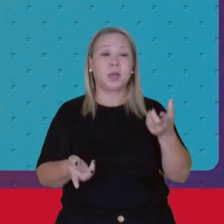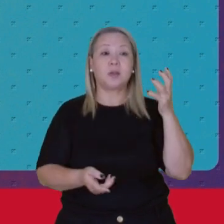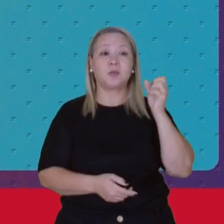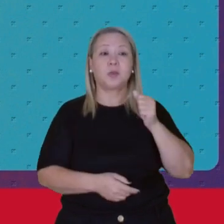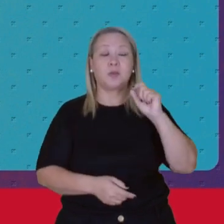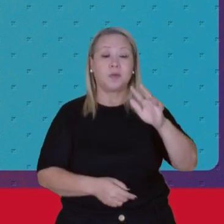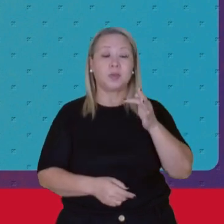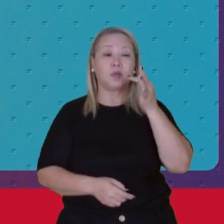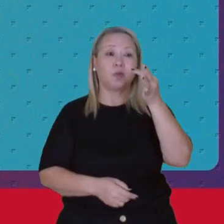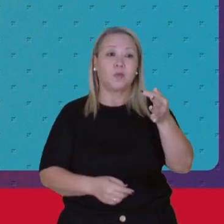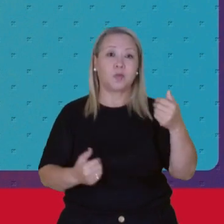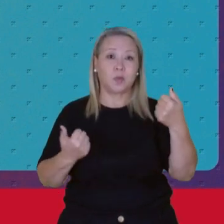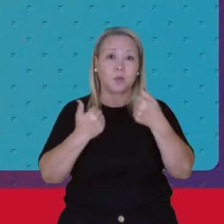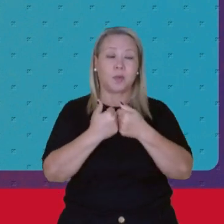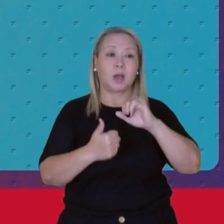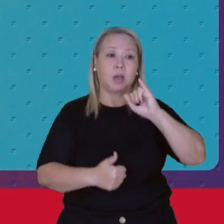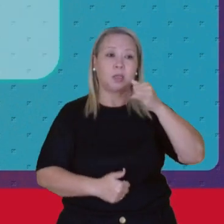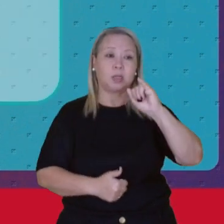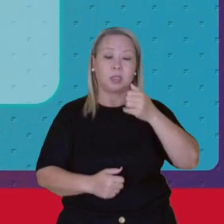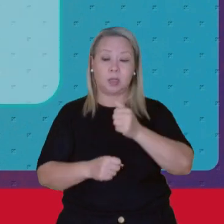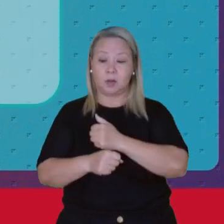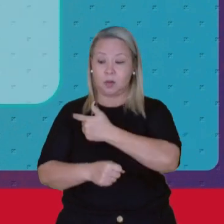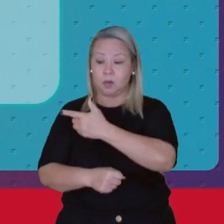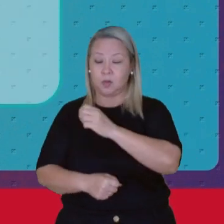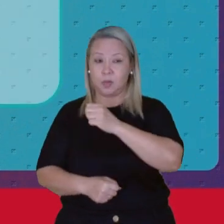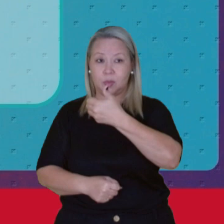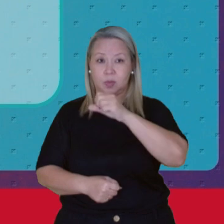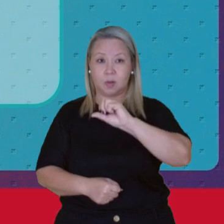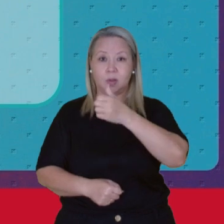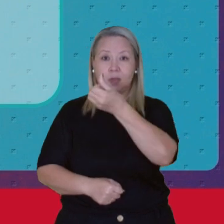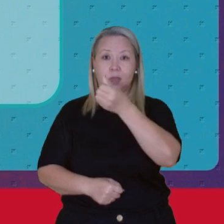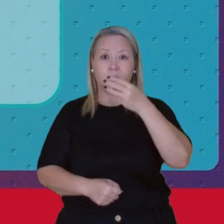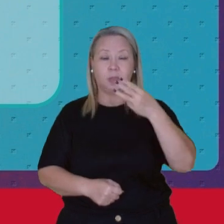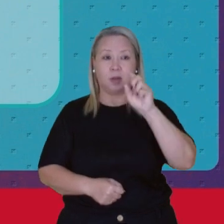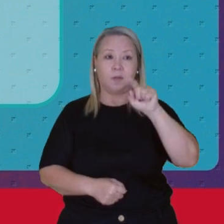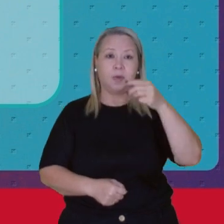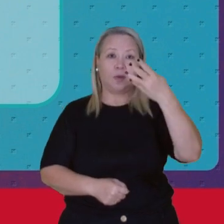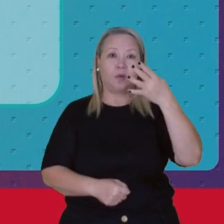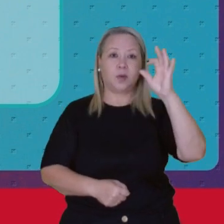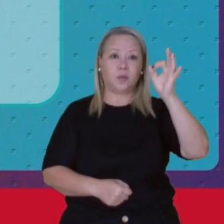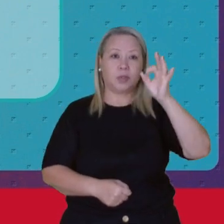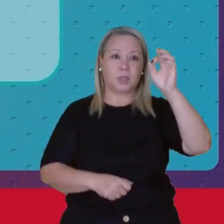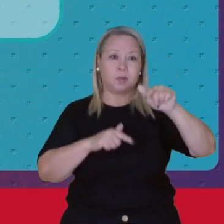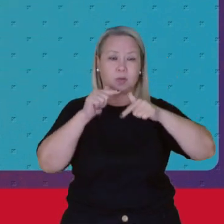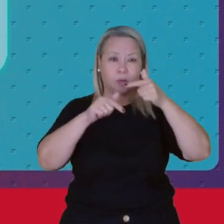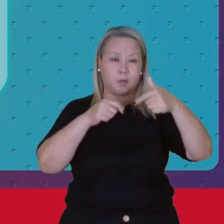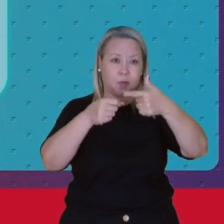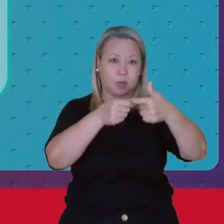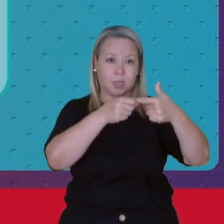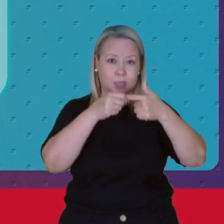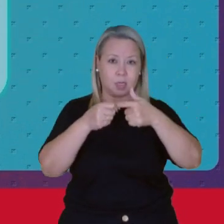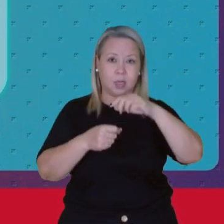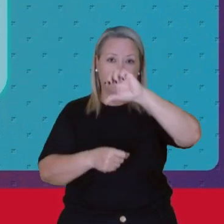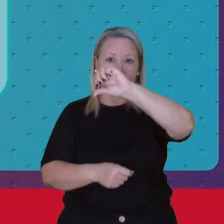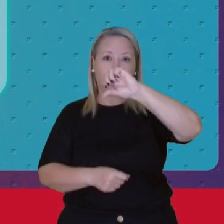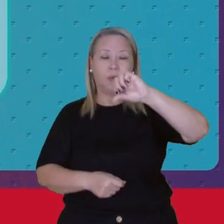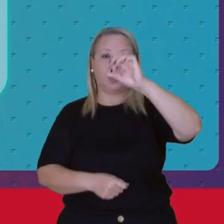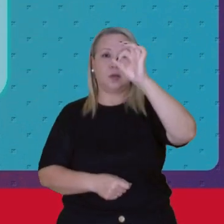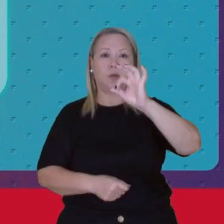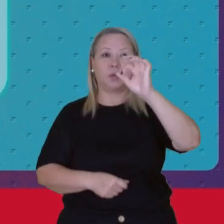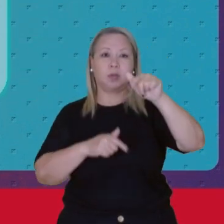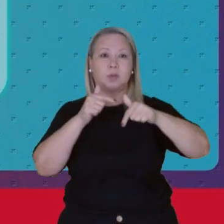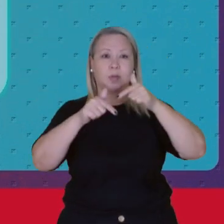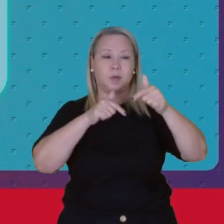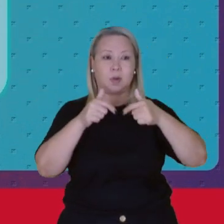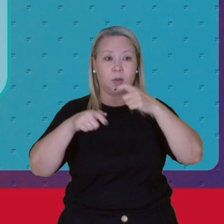futuro próximo Em janeiro de 2019 63,4% Dos trabalhadores Urbanos E 99% Dos